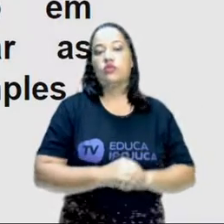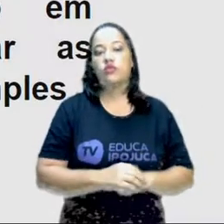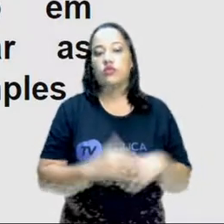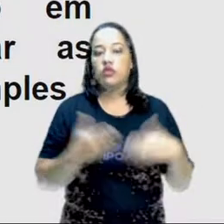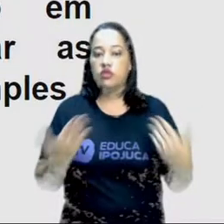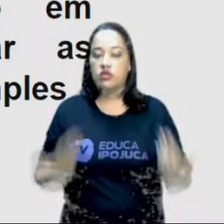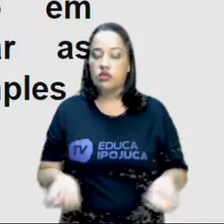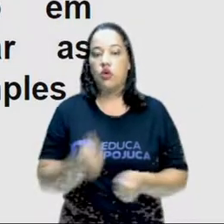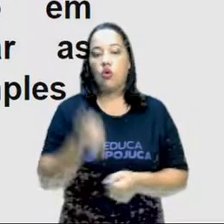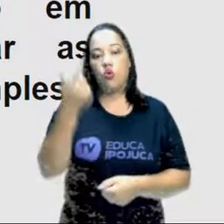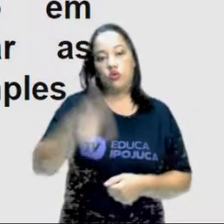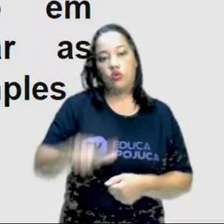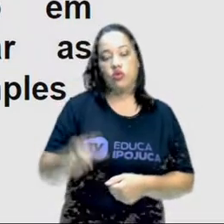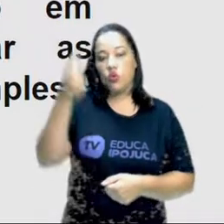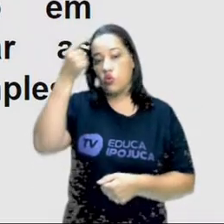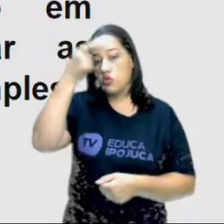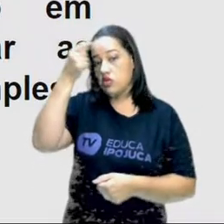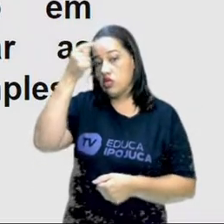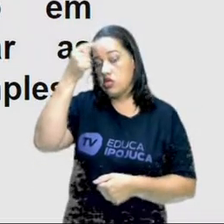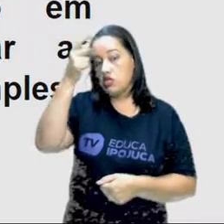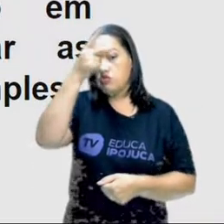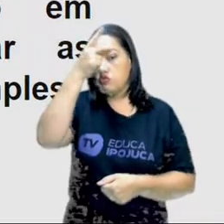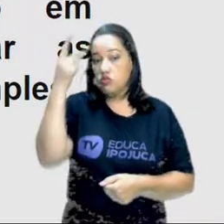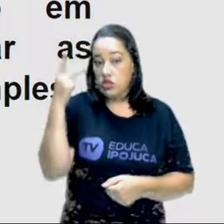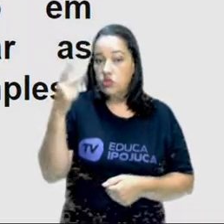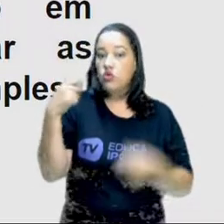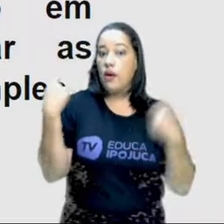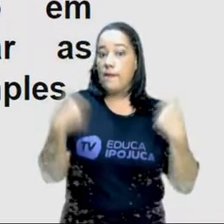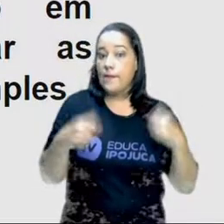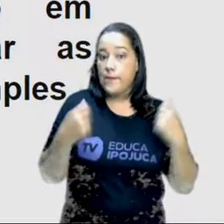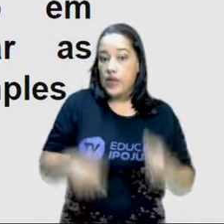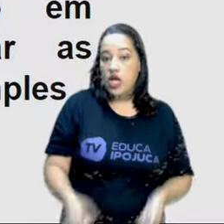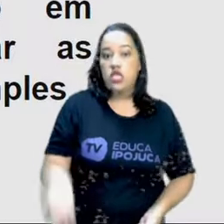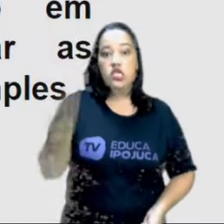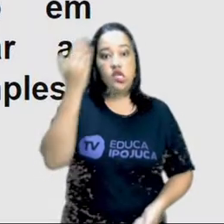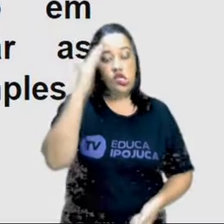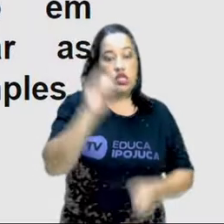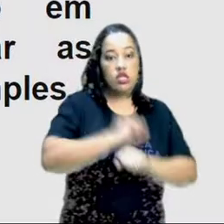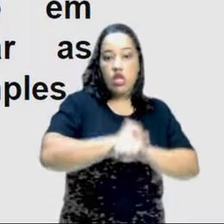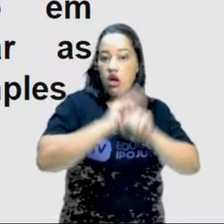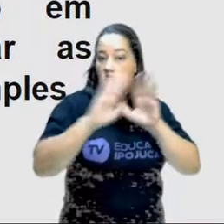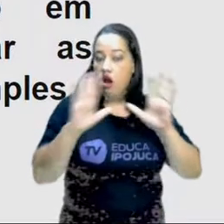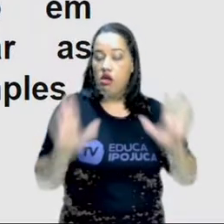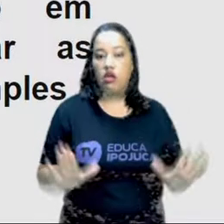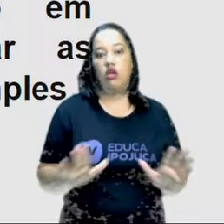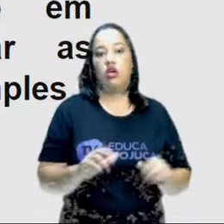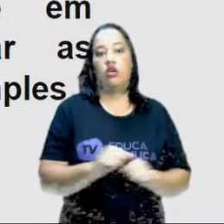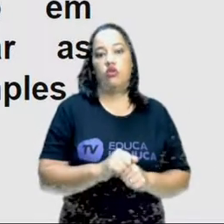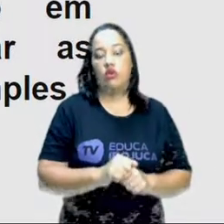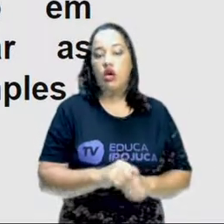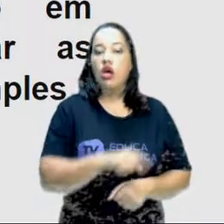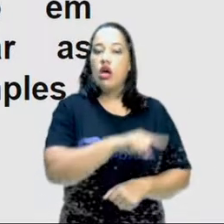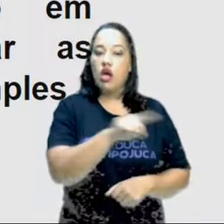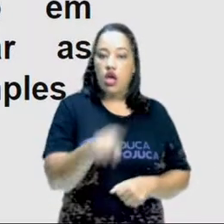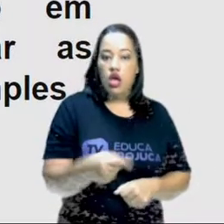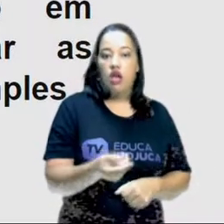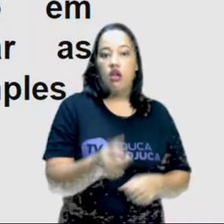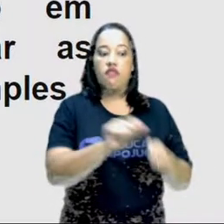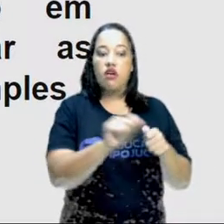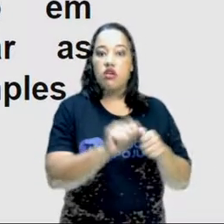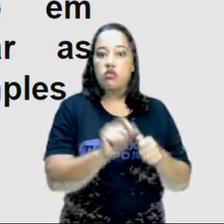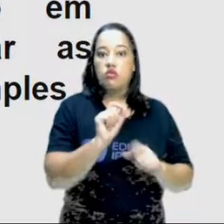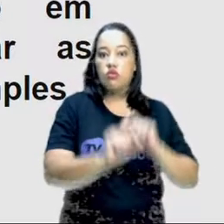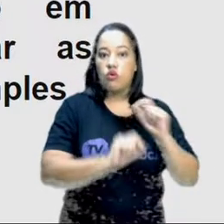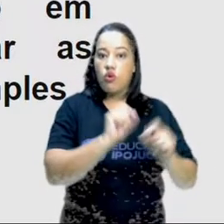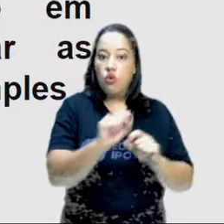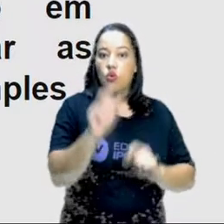engajar as pessoas também a praticar a proteção contra o coronavírus, os